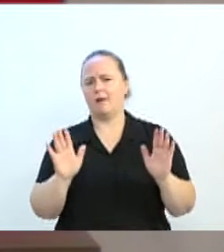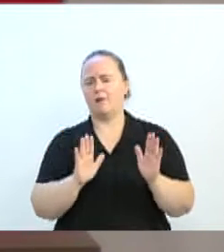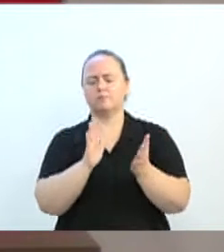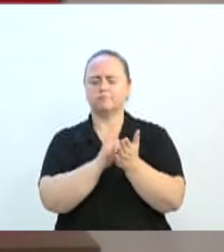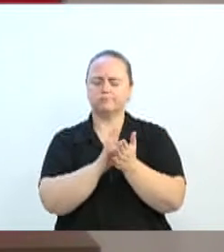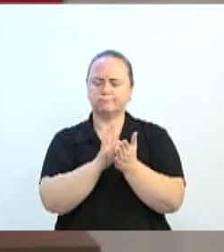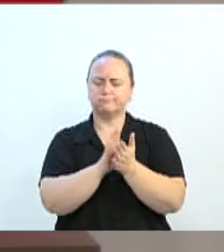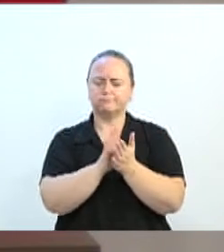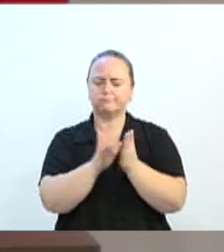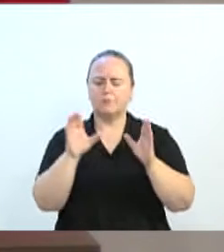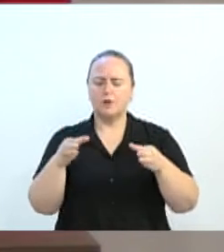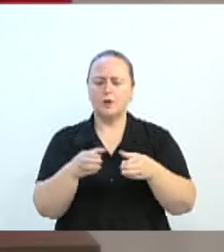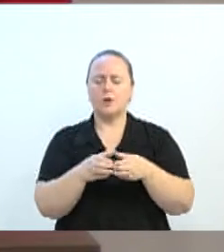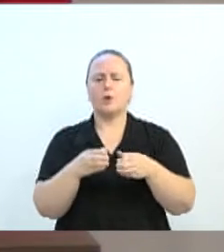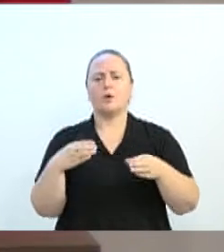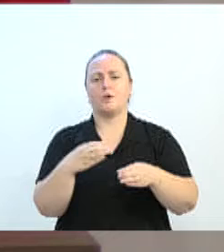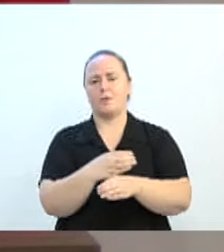grupo.